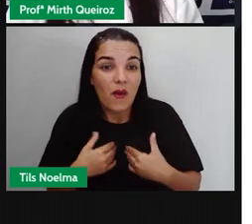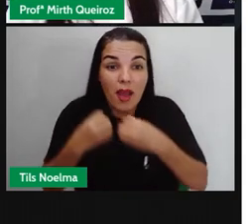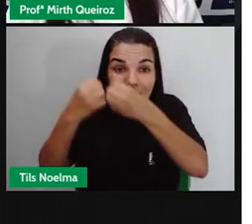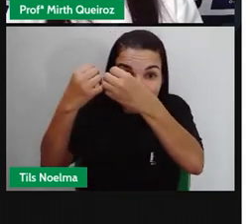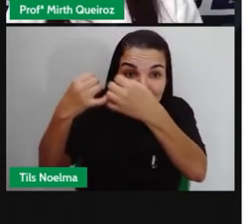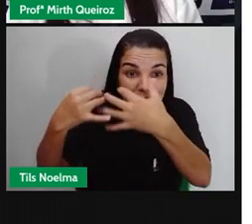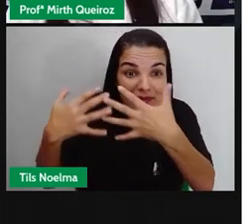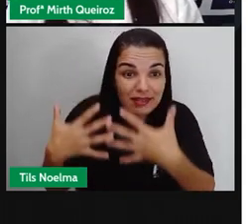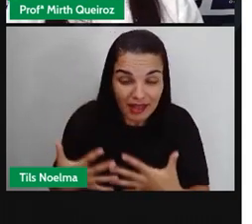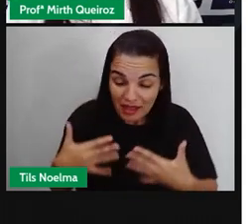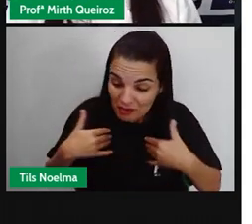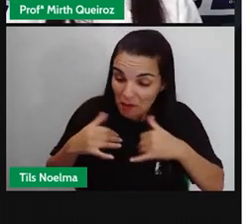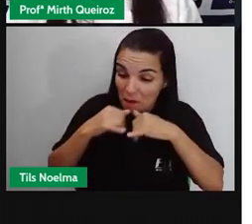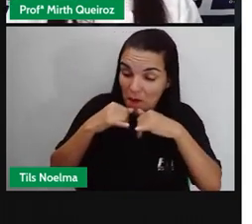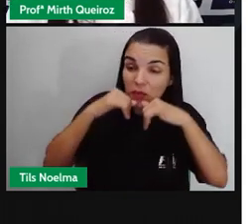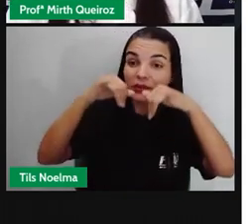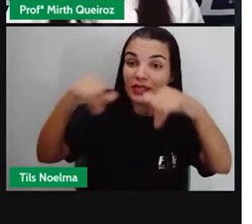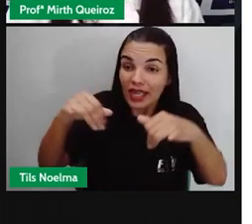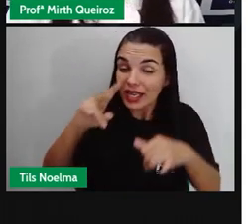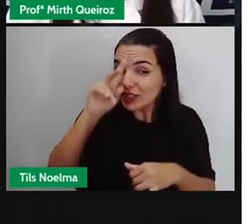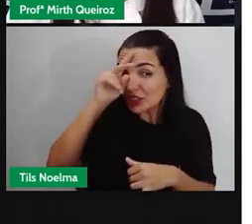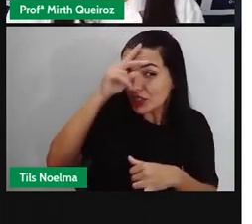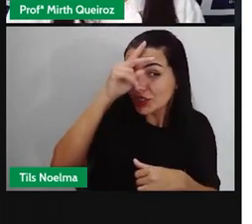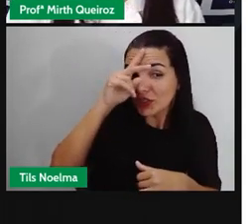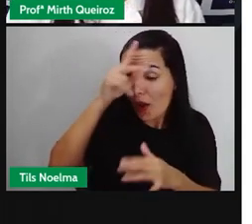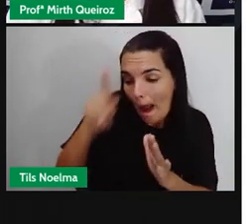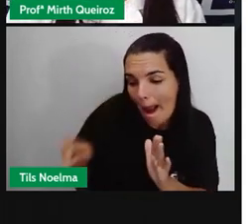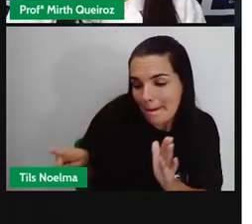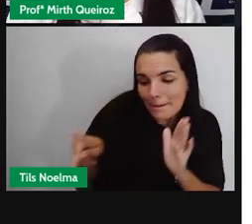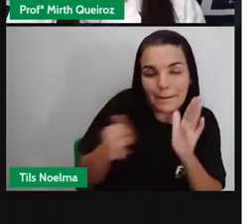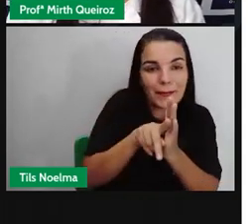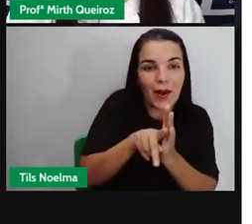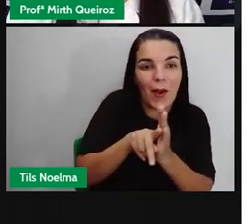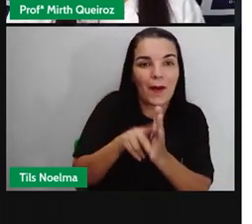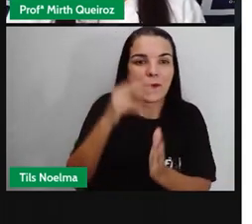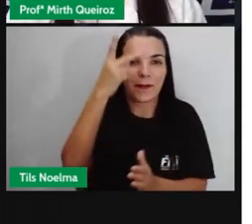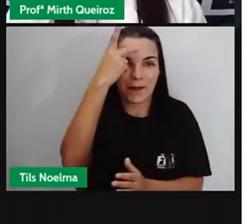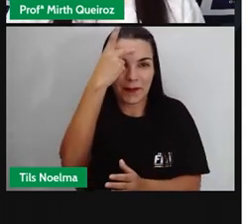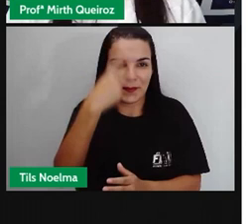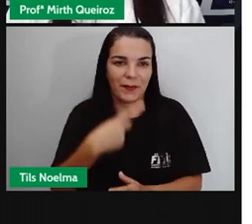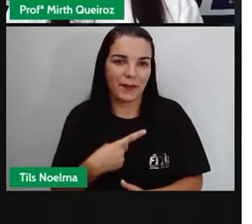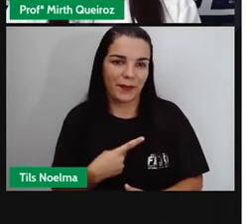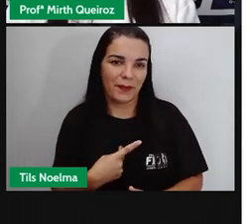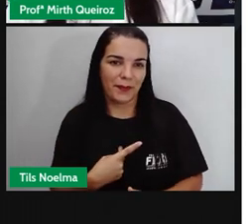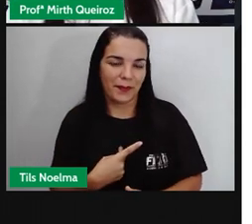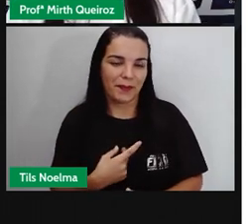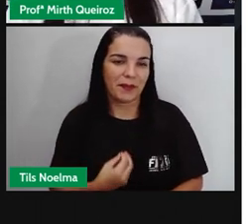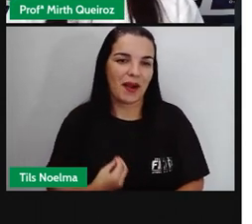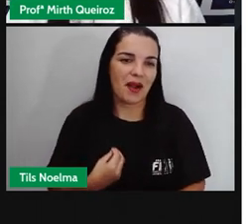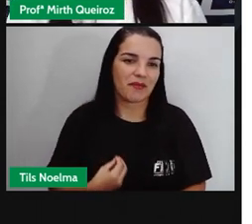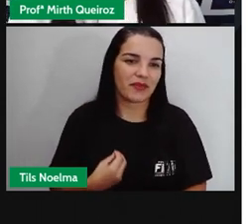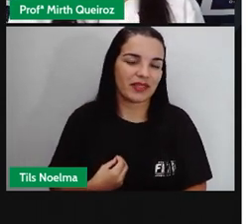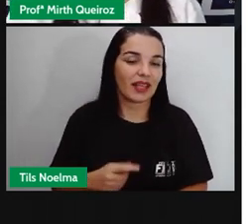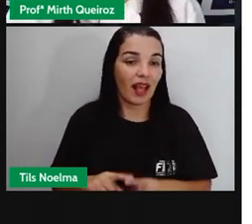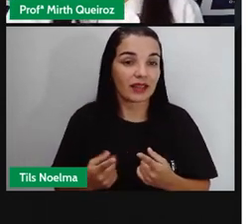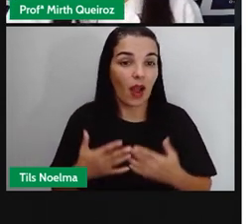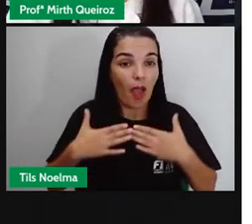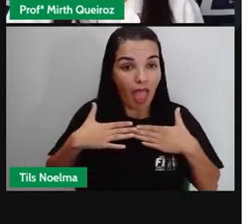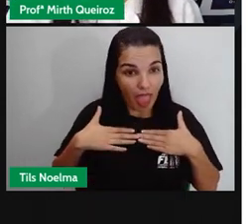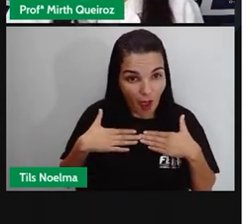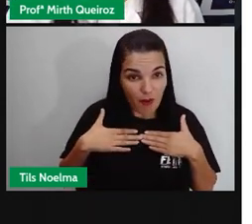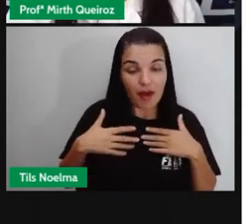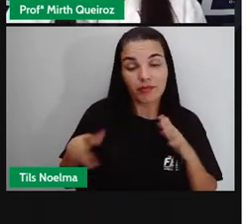da minha própria vida. Então, eu seria um narrador-personagem. Toda história que a gente conta é uma